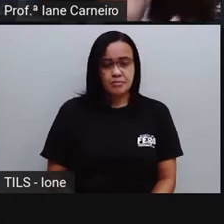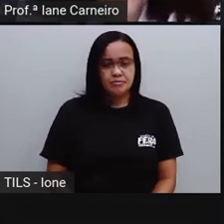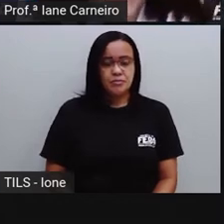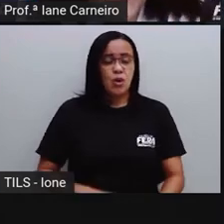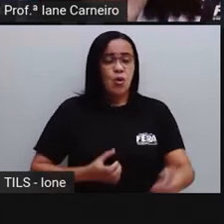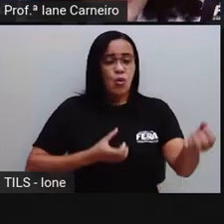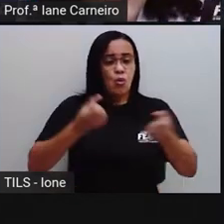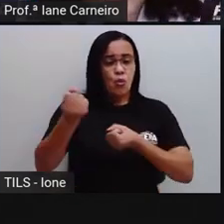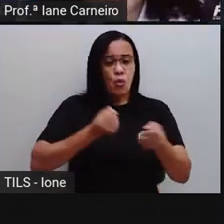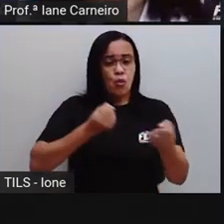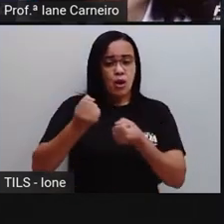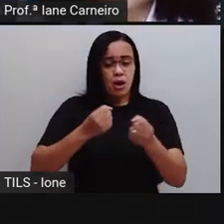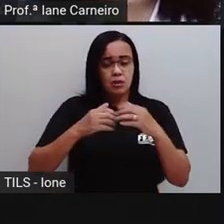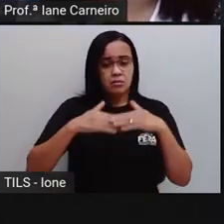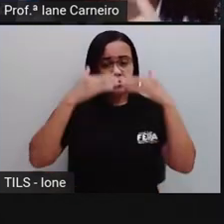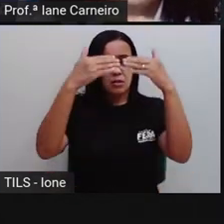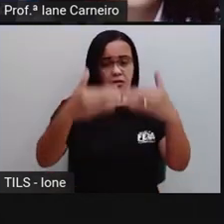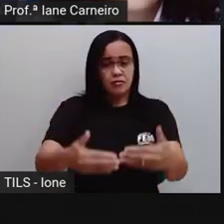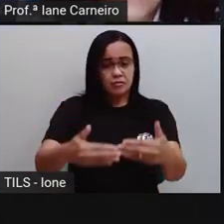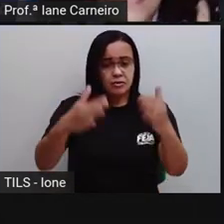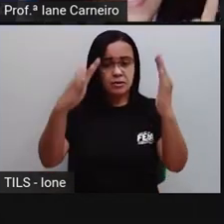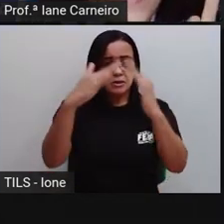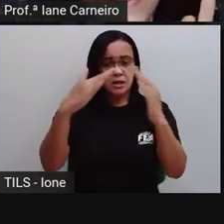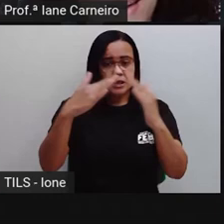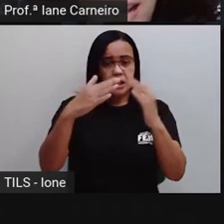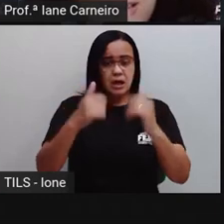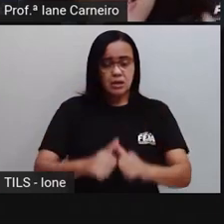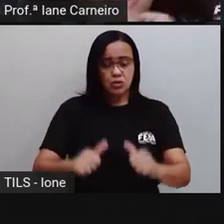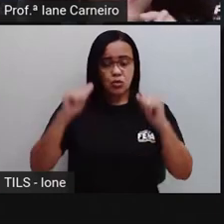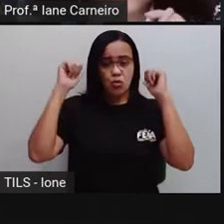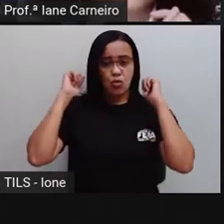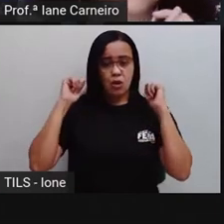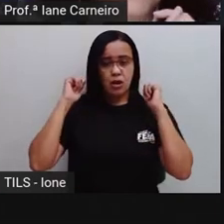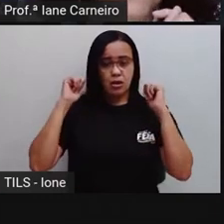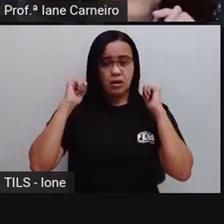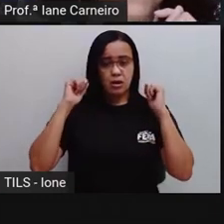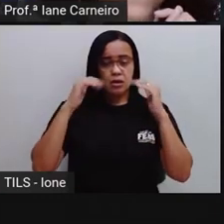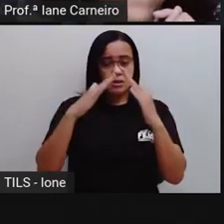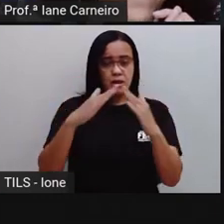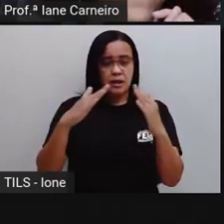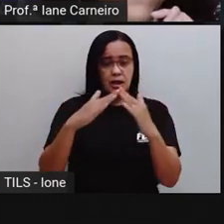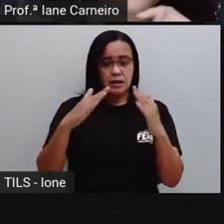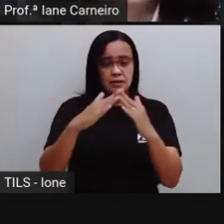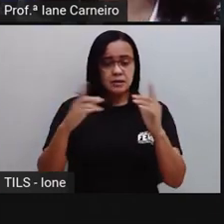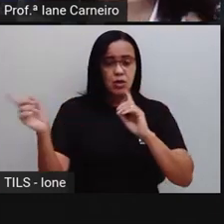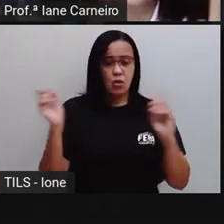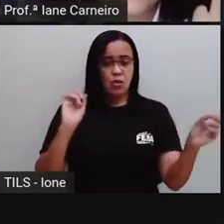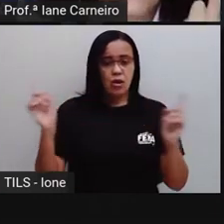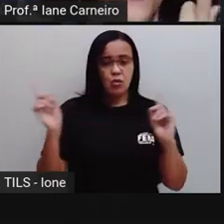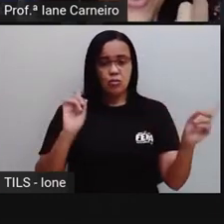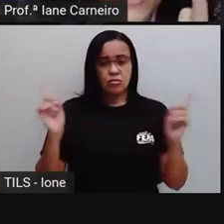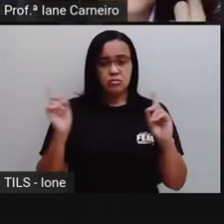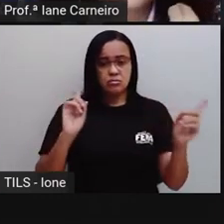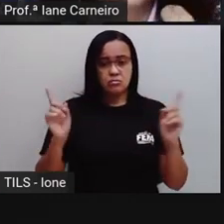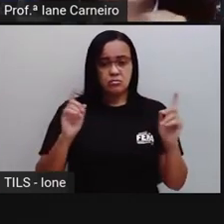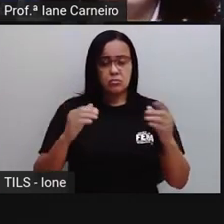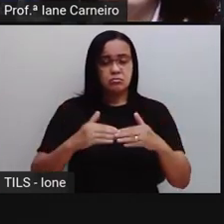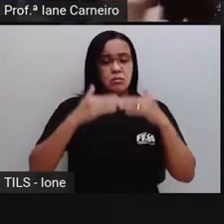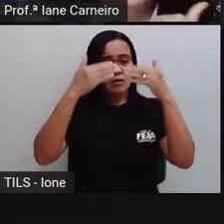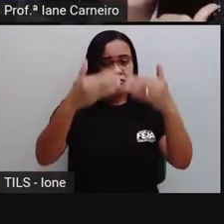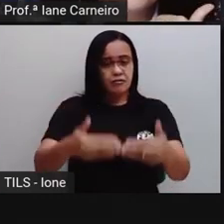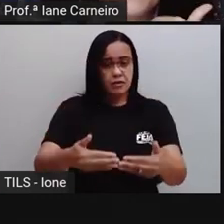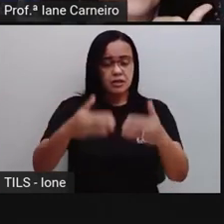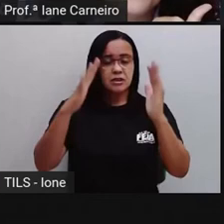na frente da casa ou está atrás da casa? Na frente da